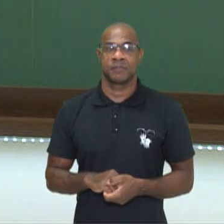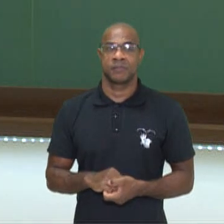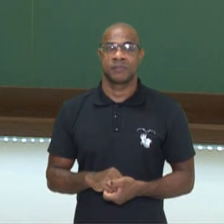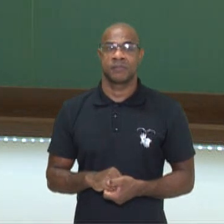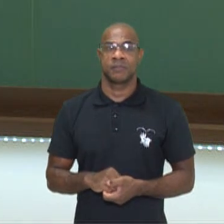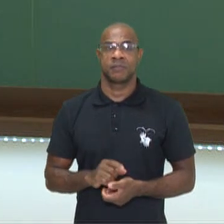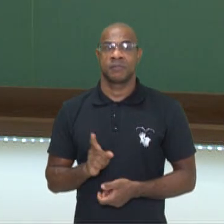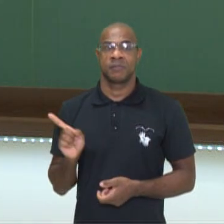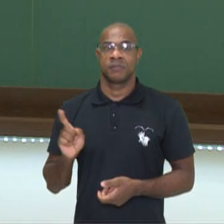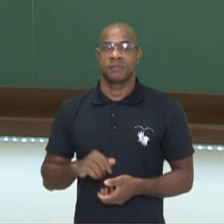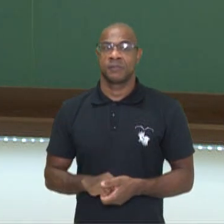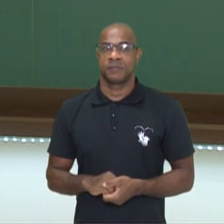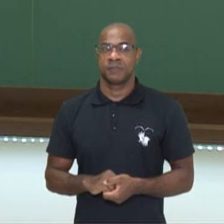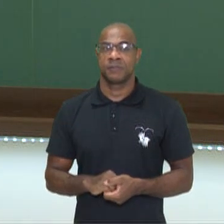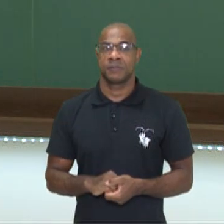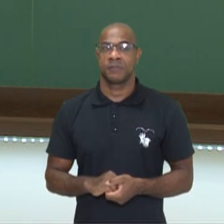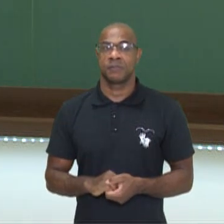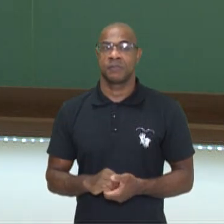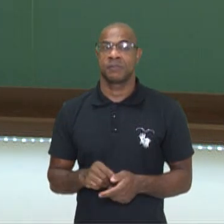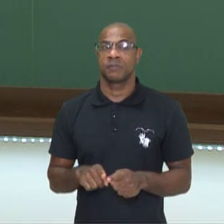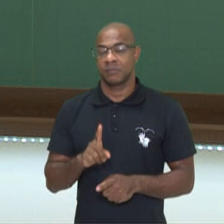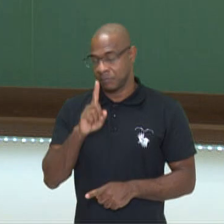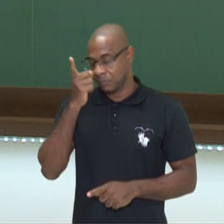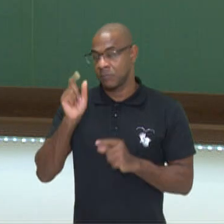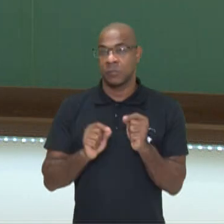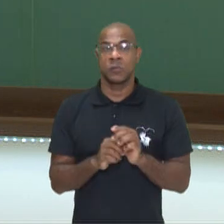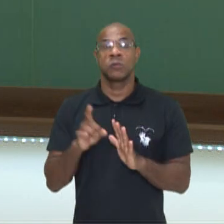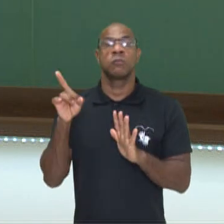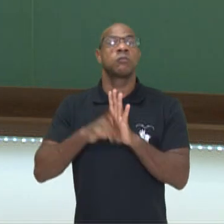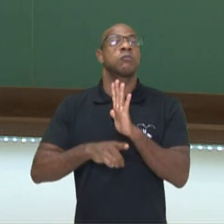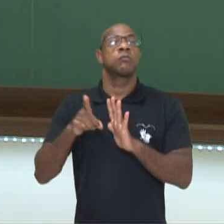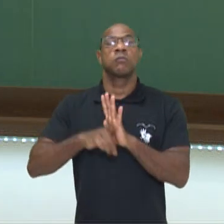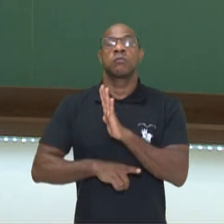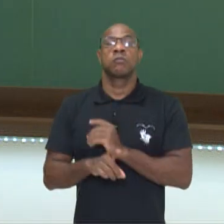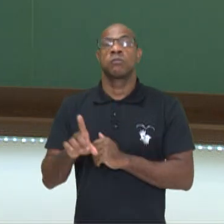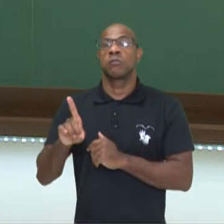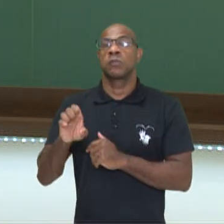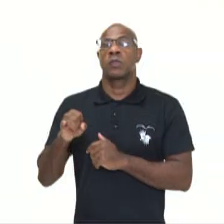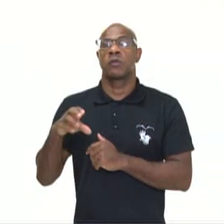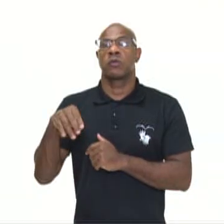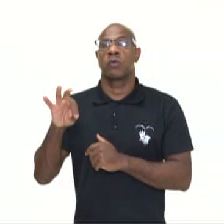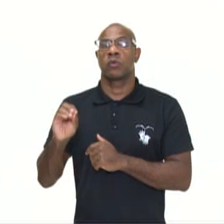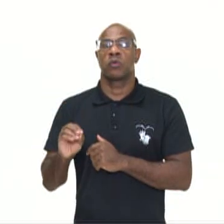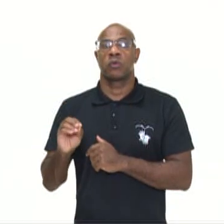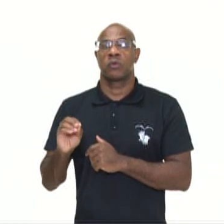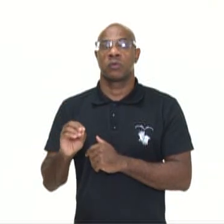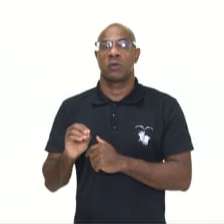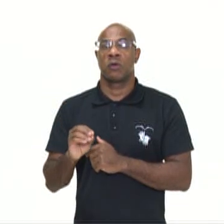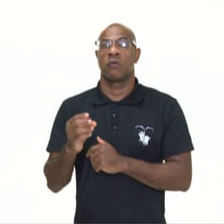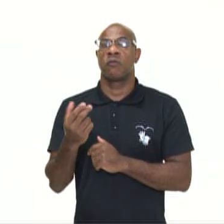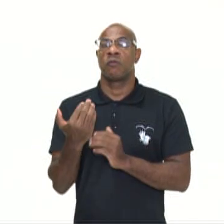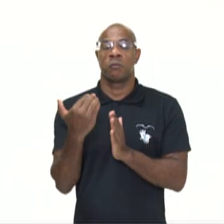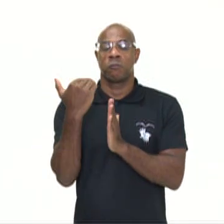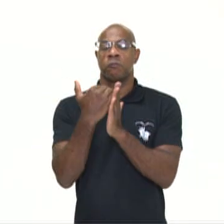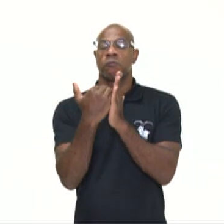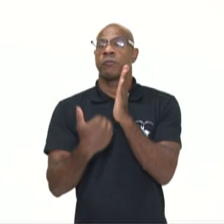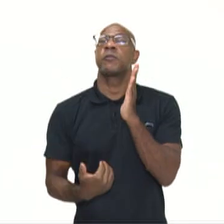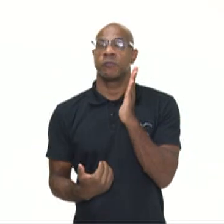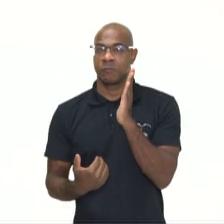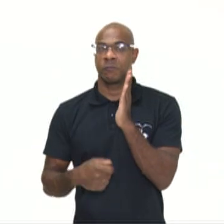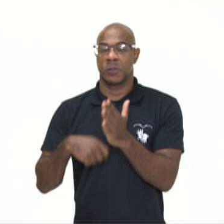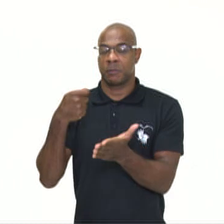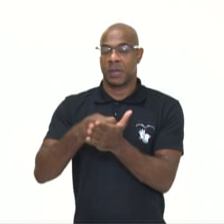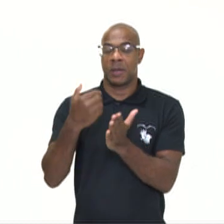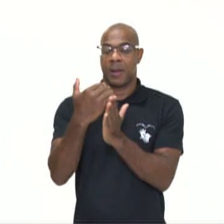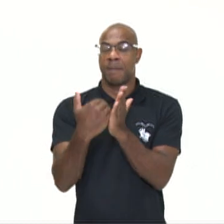Então tá aí. Outra ideia, o desconto. O que é o desconto? É um valor a menos que se paga normalmente em compras